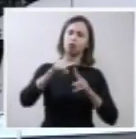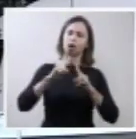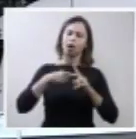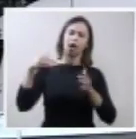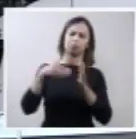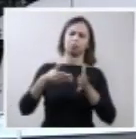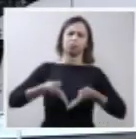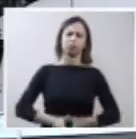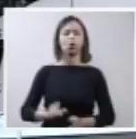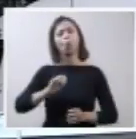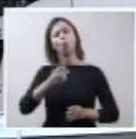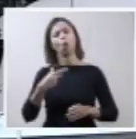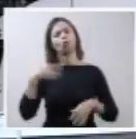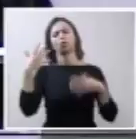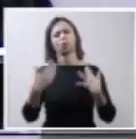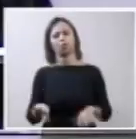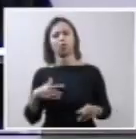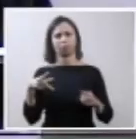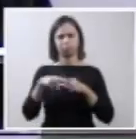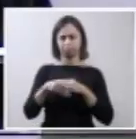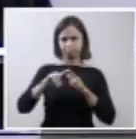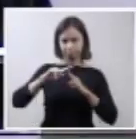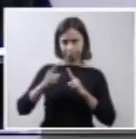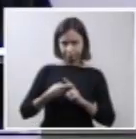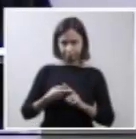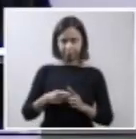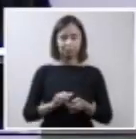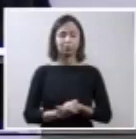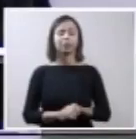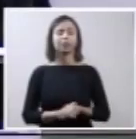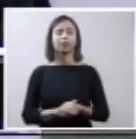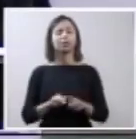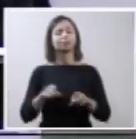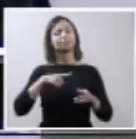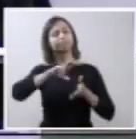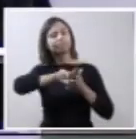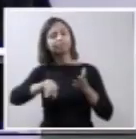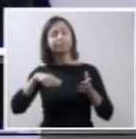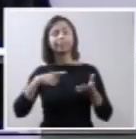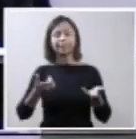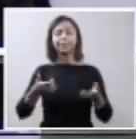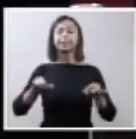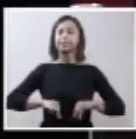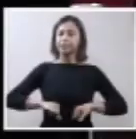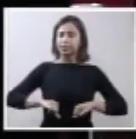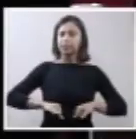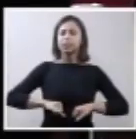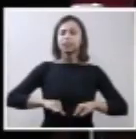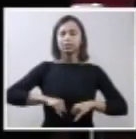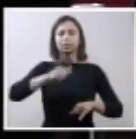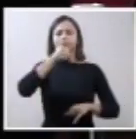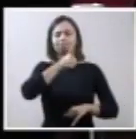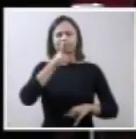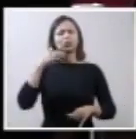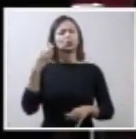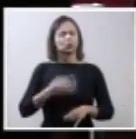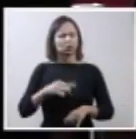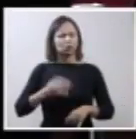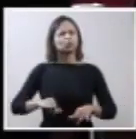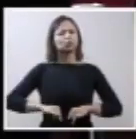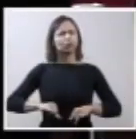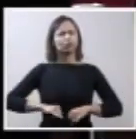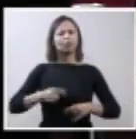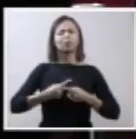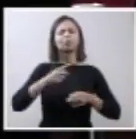garantia. Fundamentado, entre outras razões, na dolorosa experiência de manejo de situações